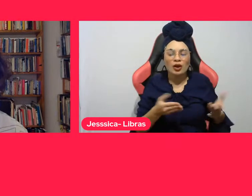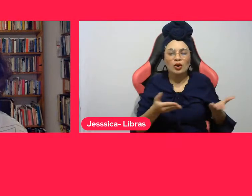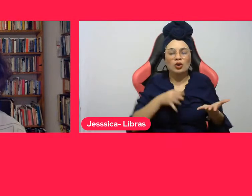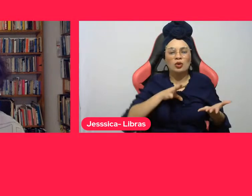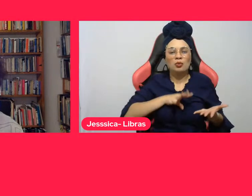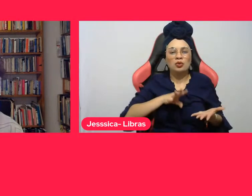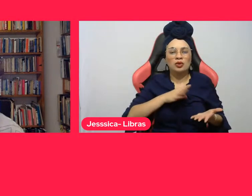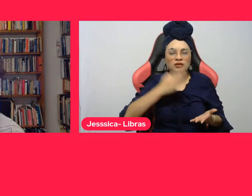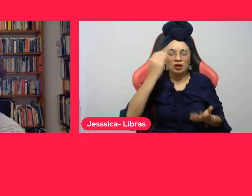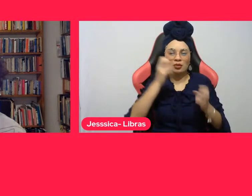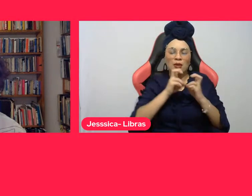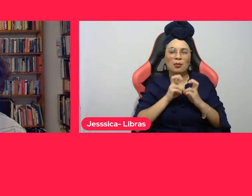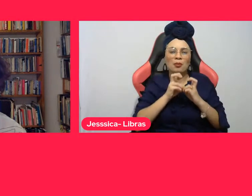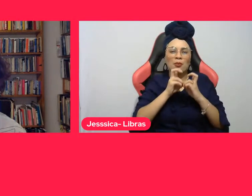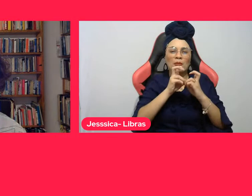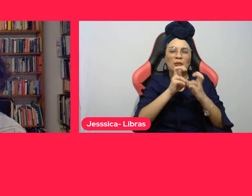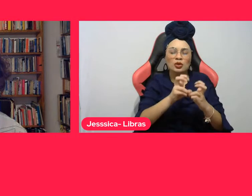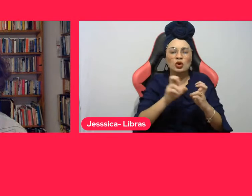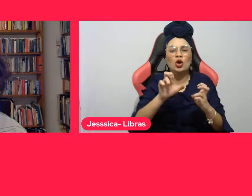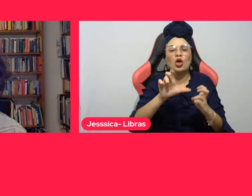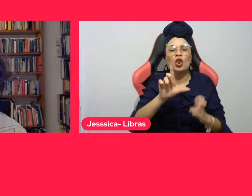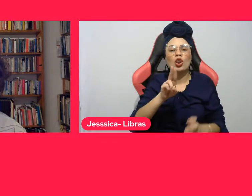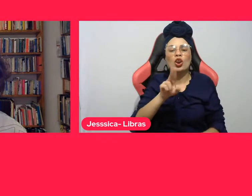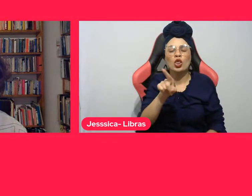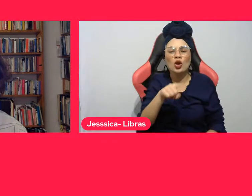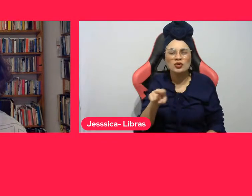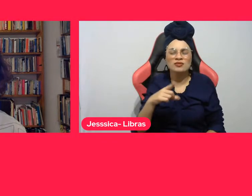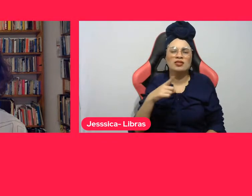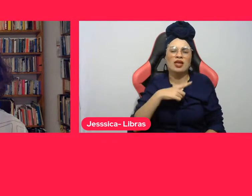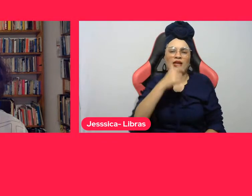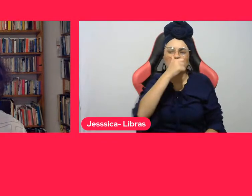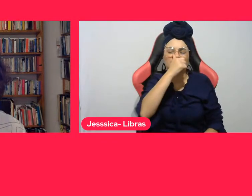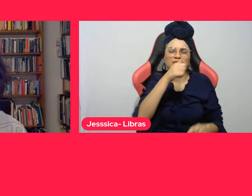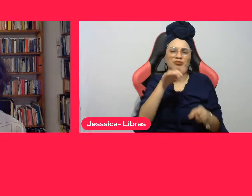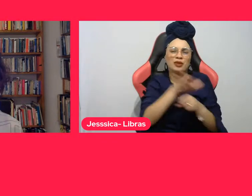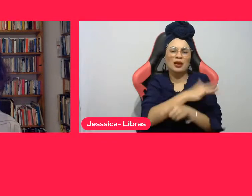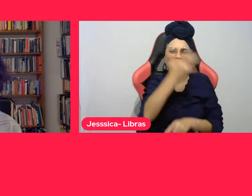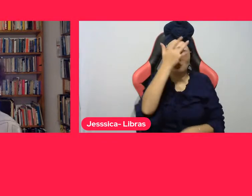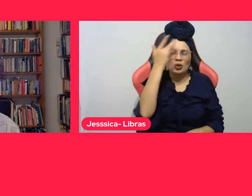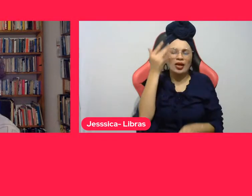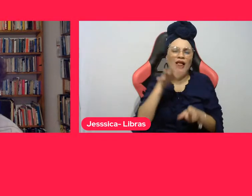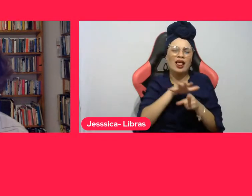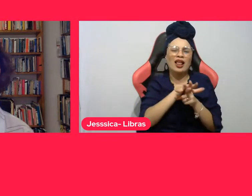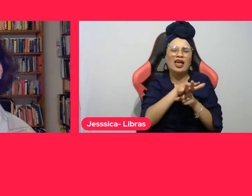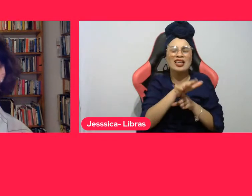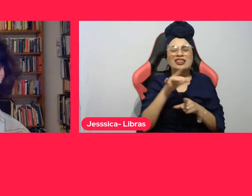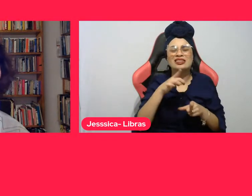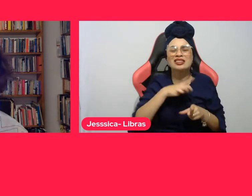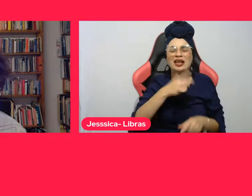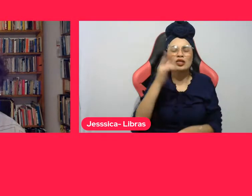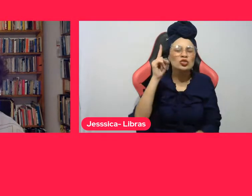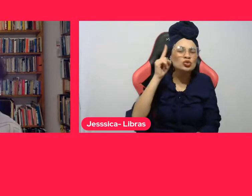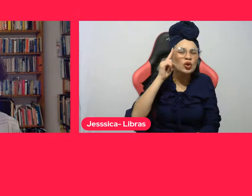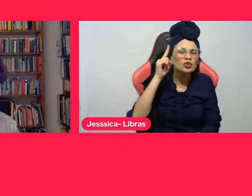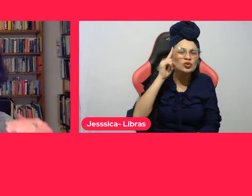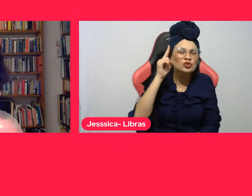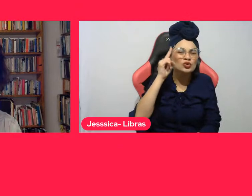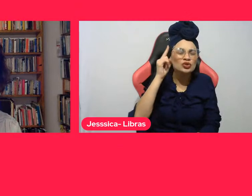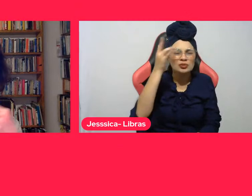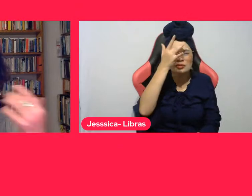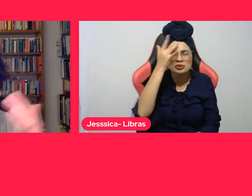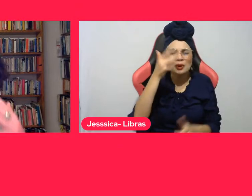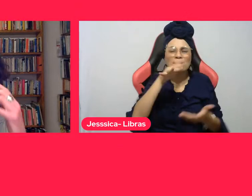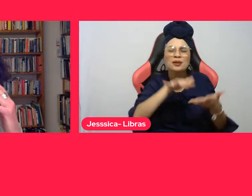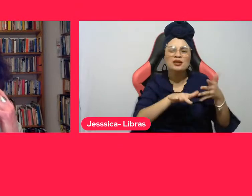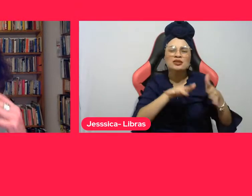bem no centro nervoso da metrópole paulistana, por onde circulam diariamente cerca de 300 mil pessoas, seja nos